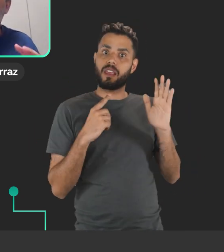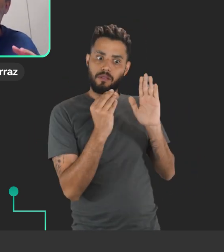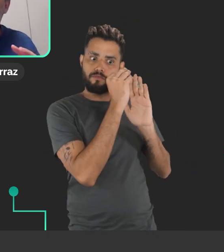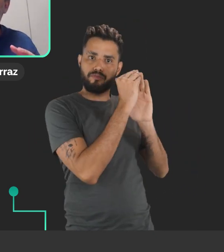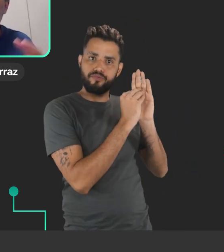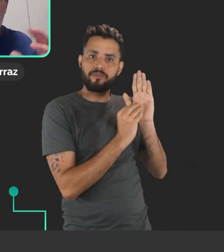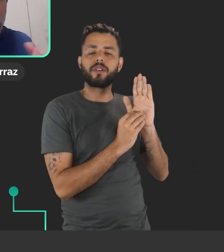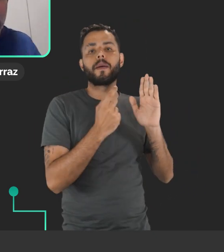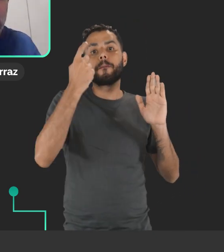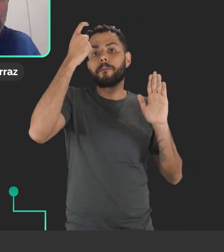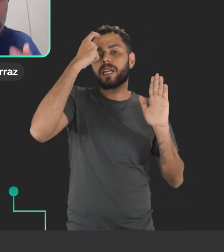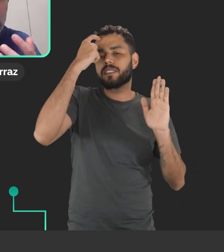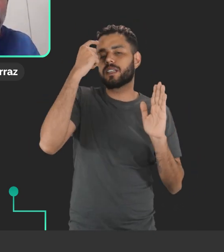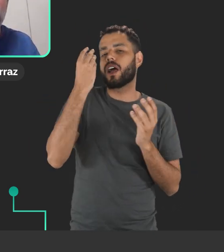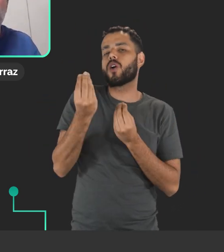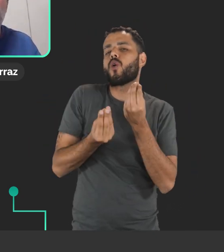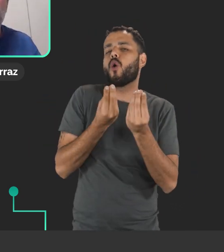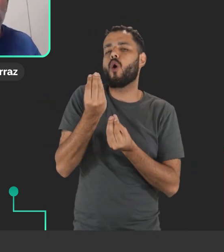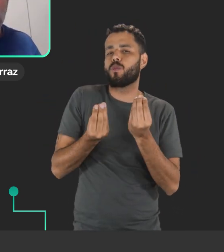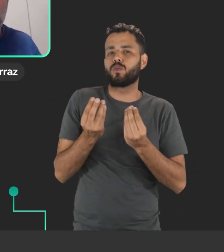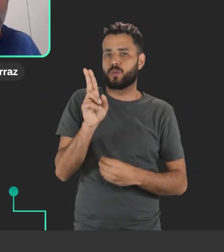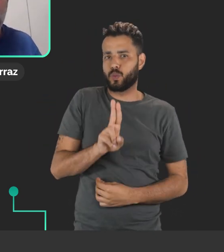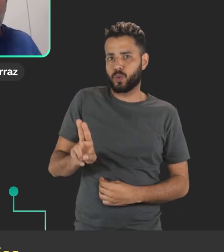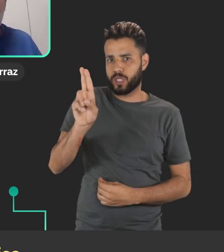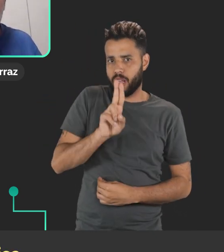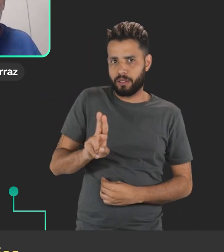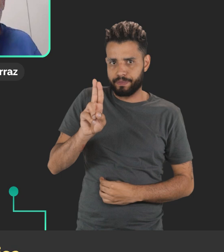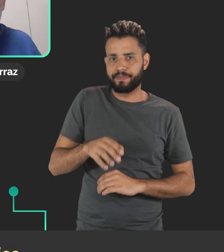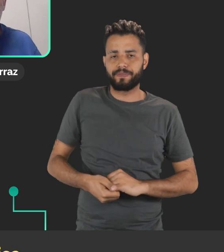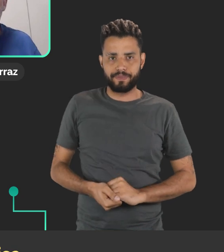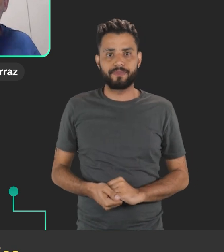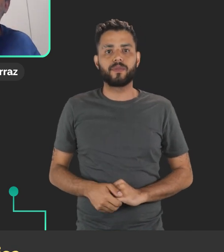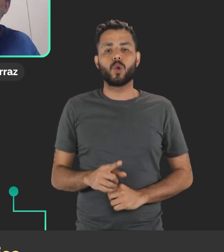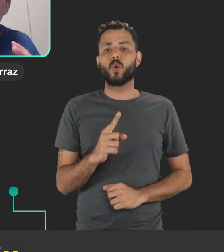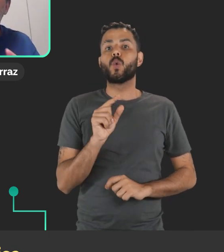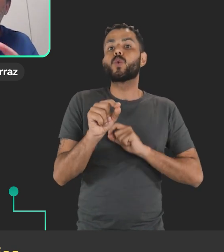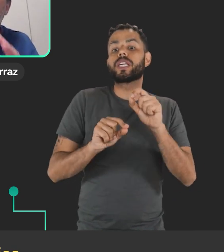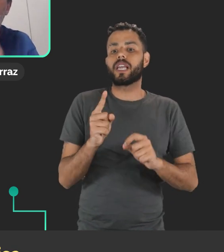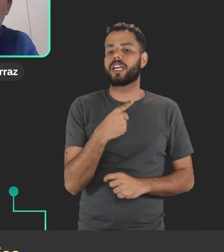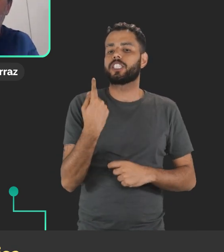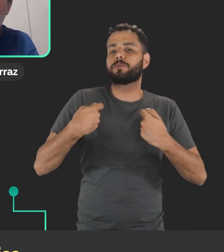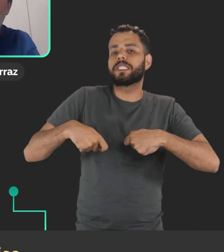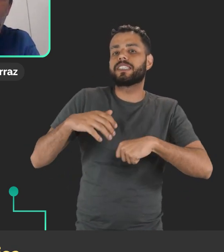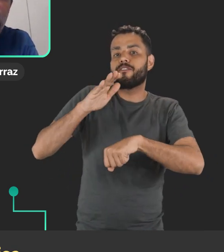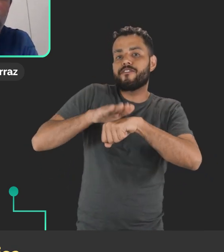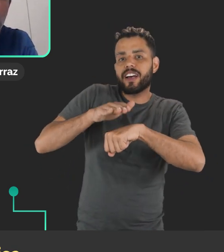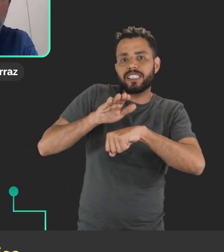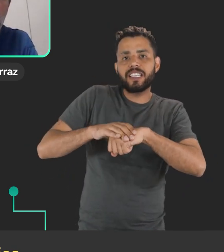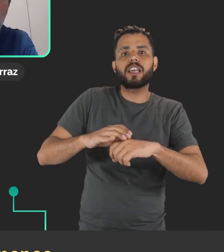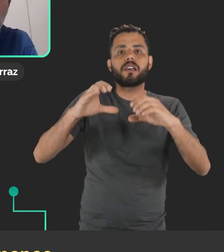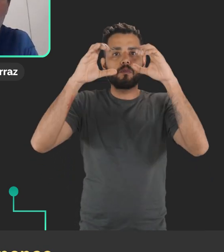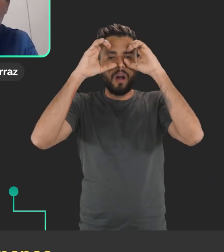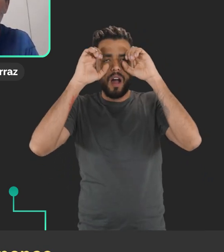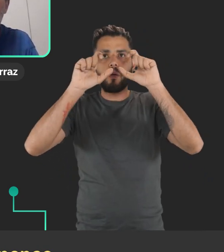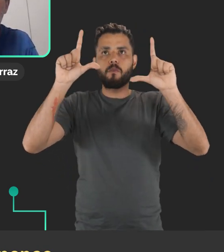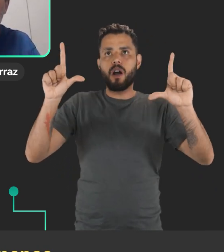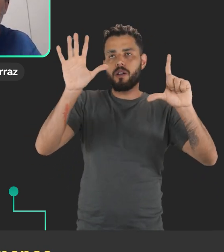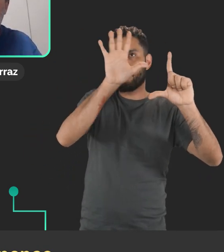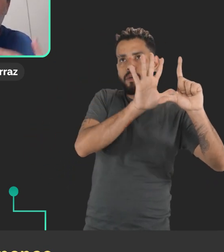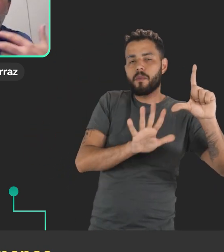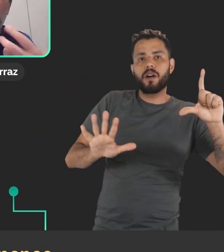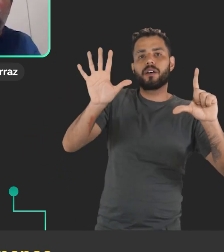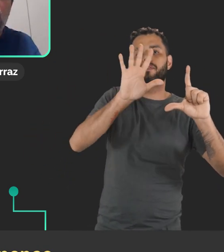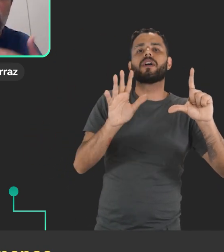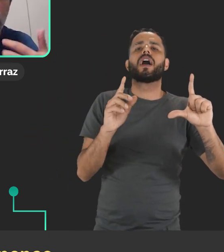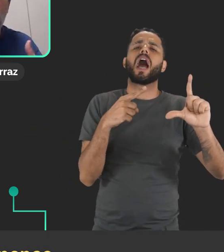no design dessas aplicações, né? A gente pensar o que a gente precisa fazer nessas aplicações para que a gente possa